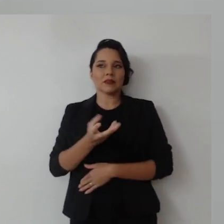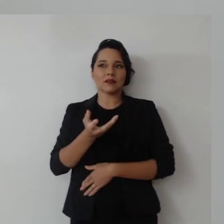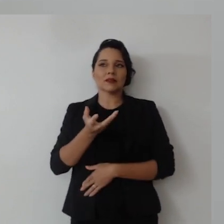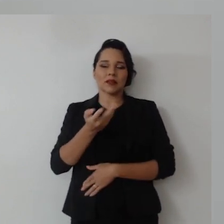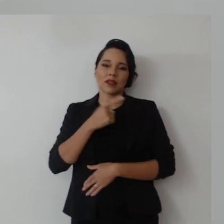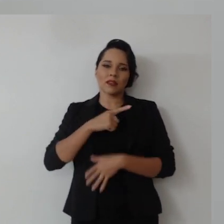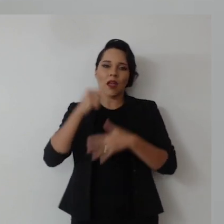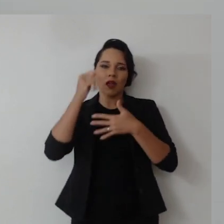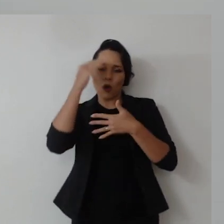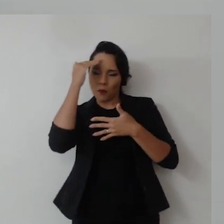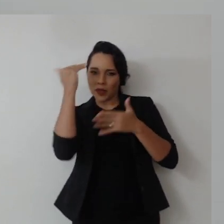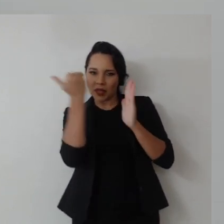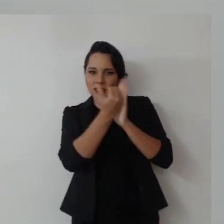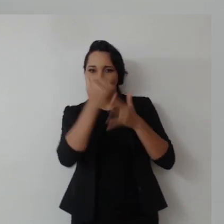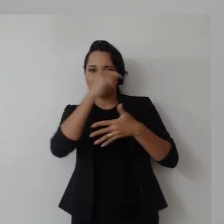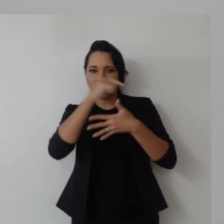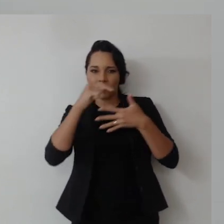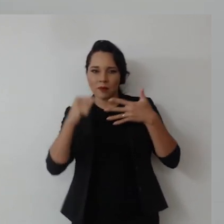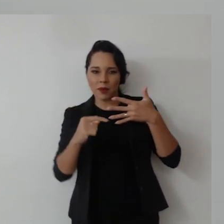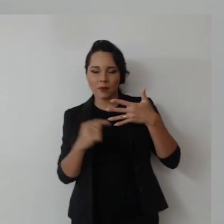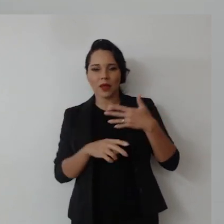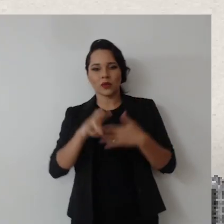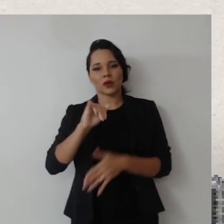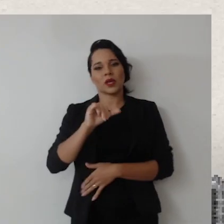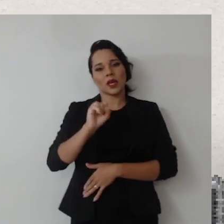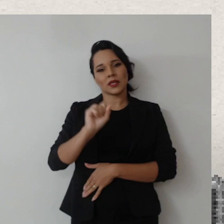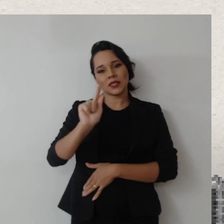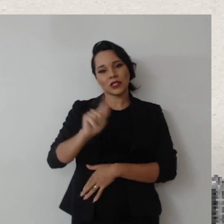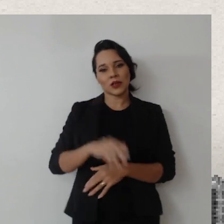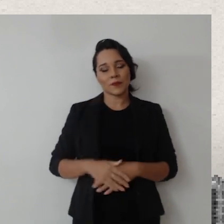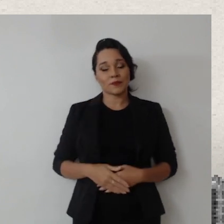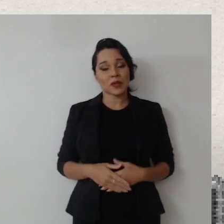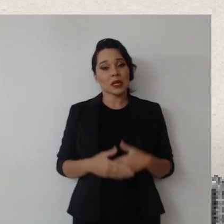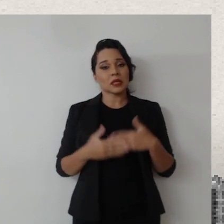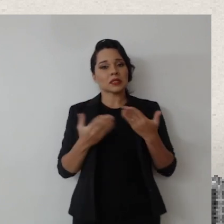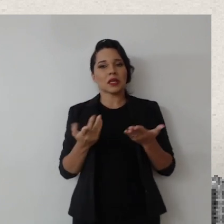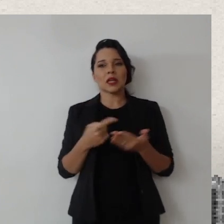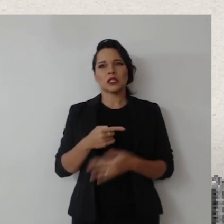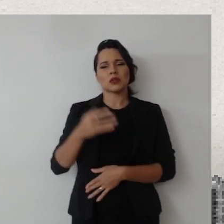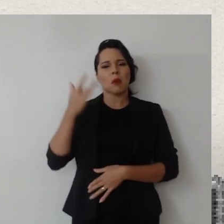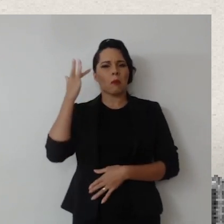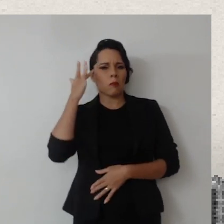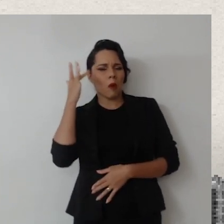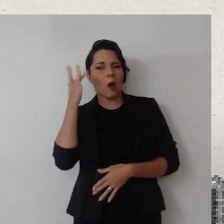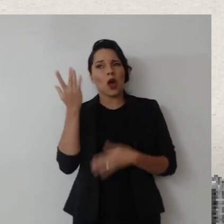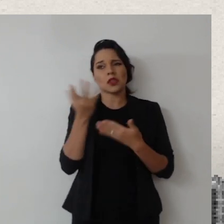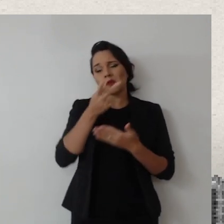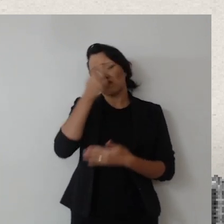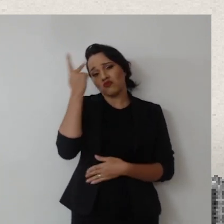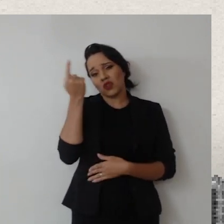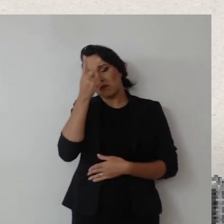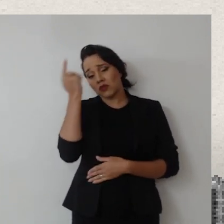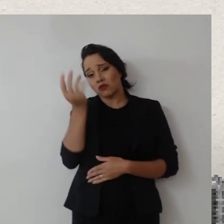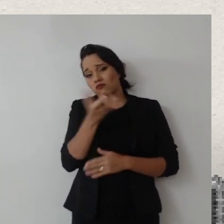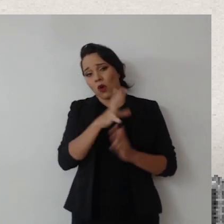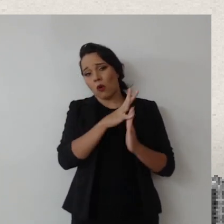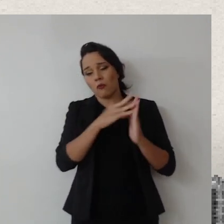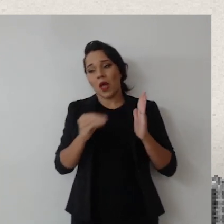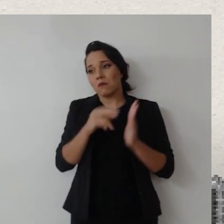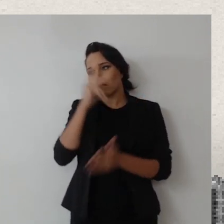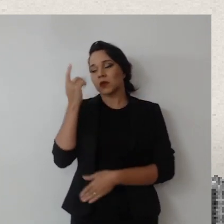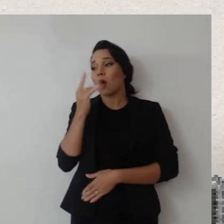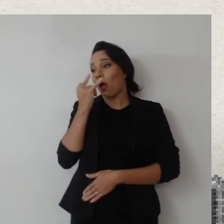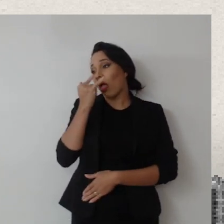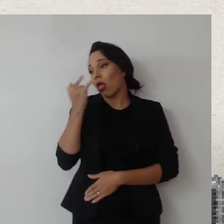procuram seguir os critérios ESG. Não porque seja uma moda, uma tendência para